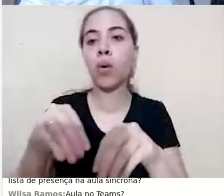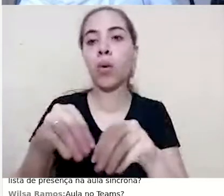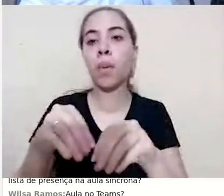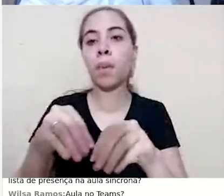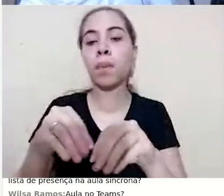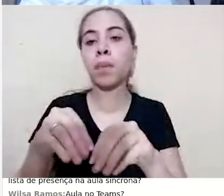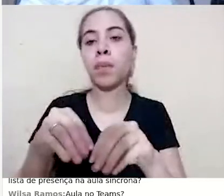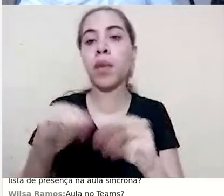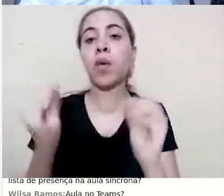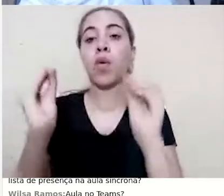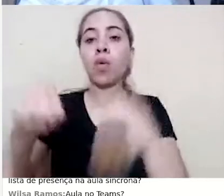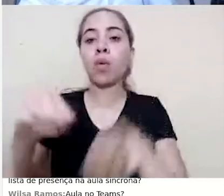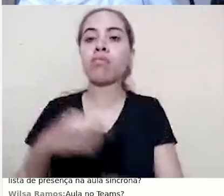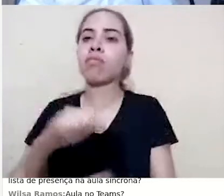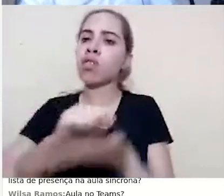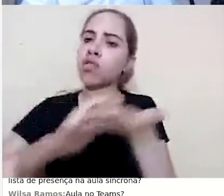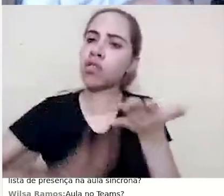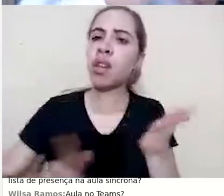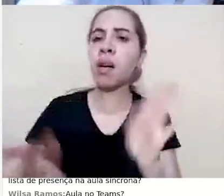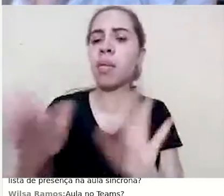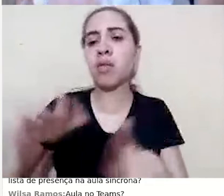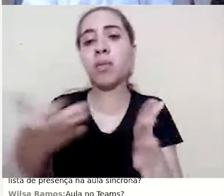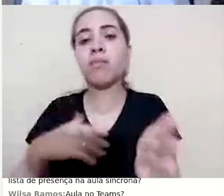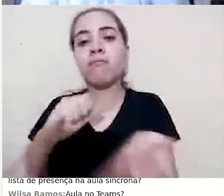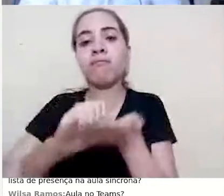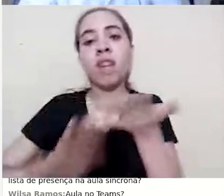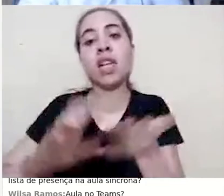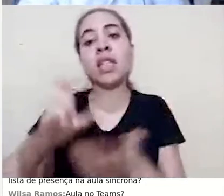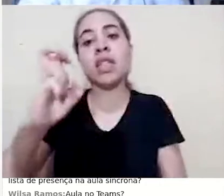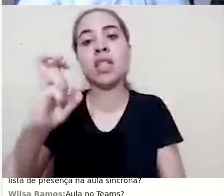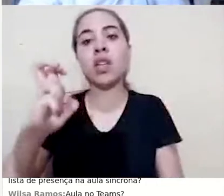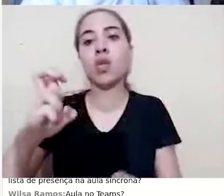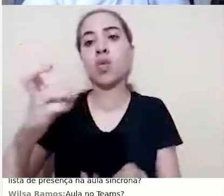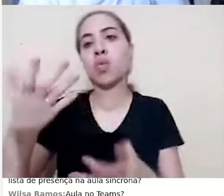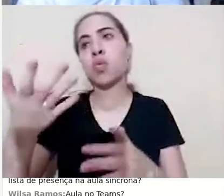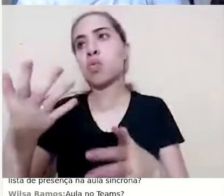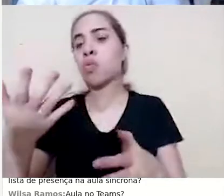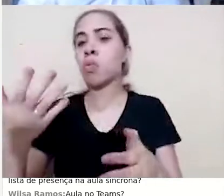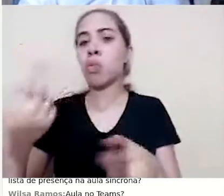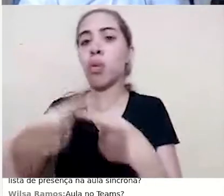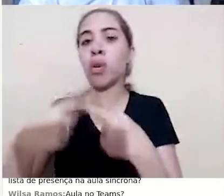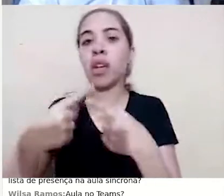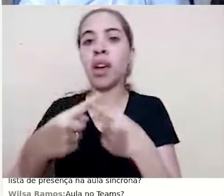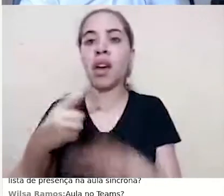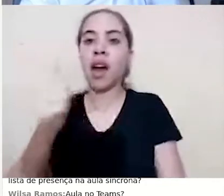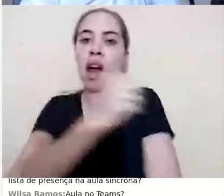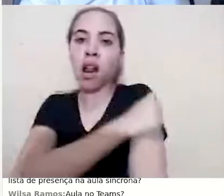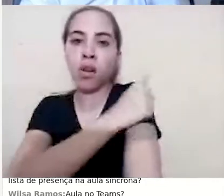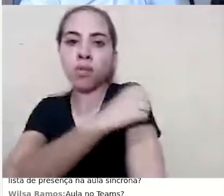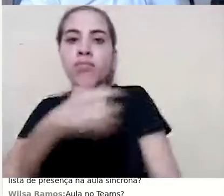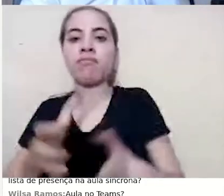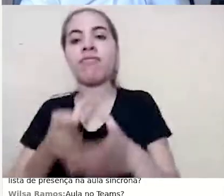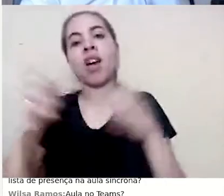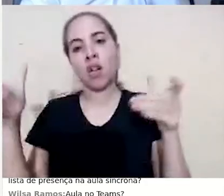essa atividade síncrona para as 10 da manhã que eu vou atingir o maior número de alunos possíveis.